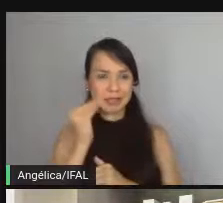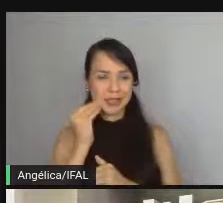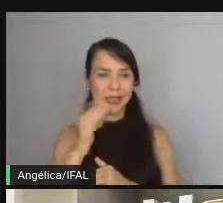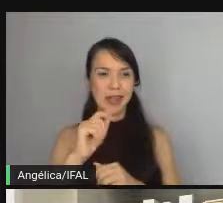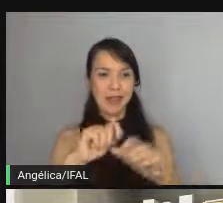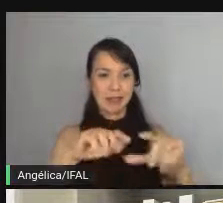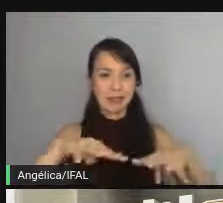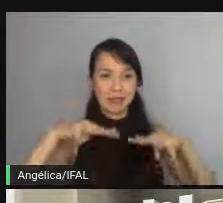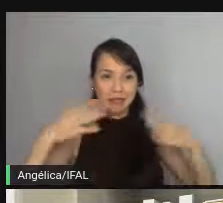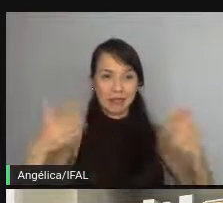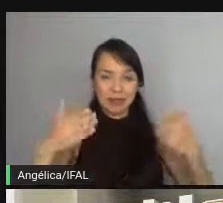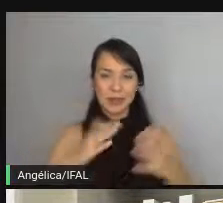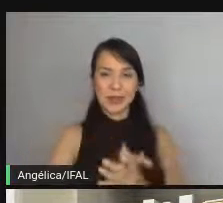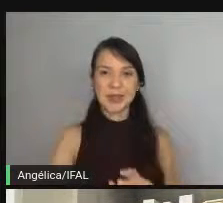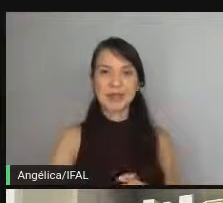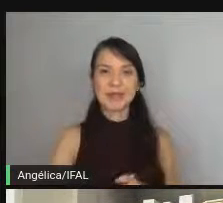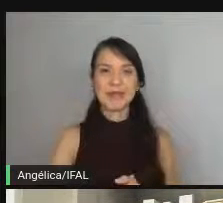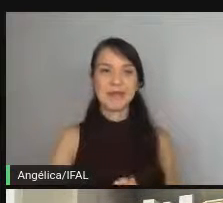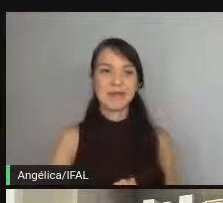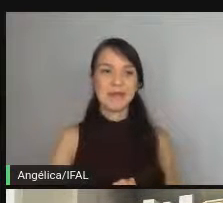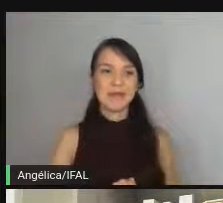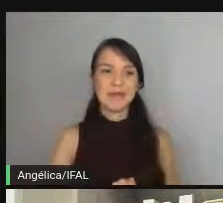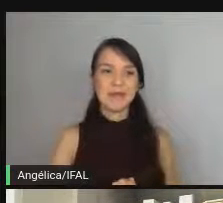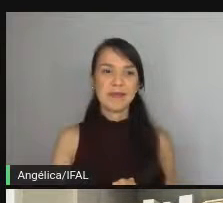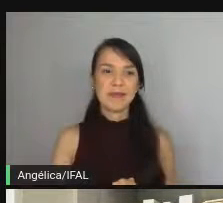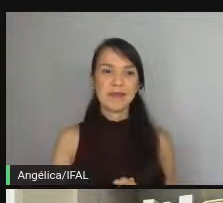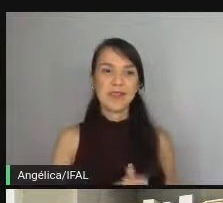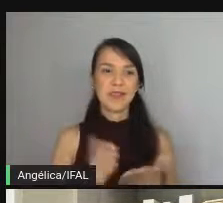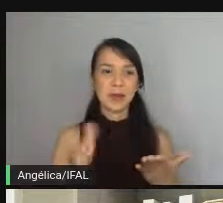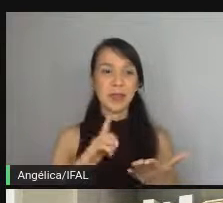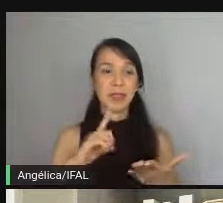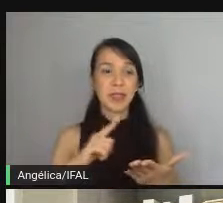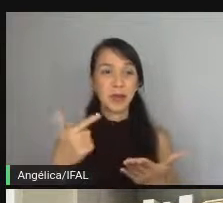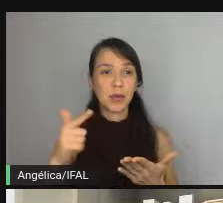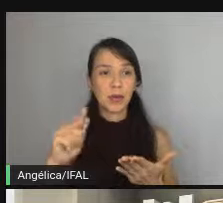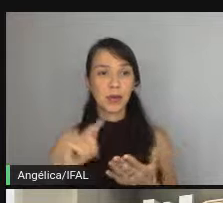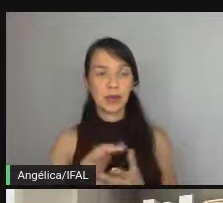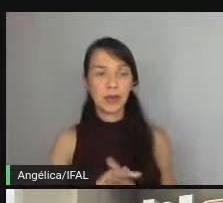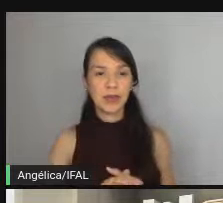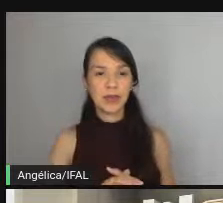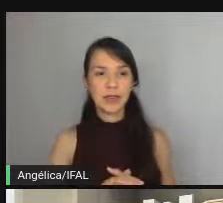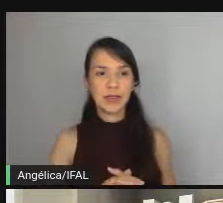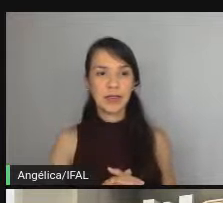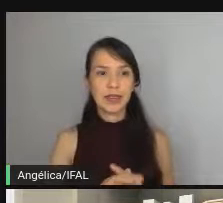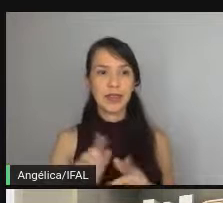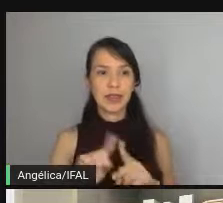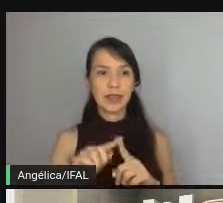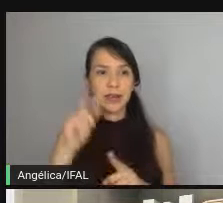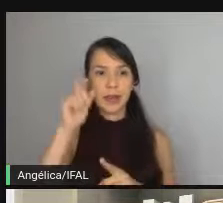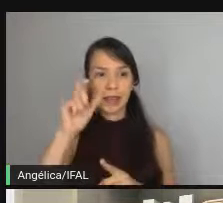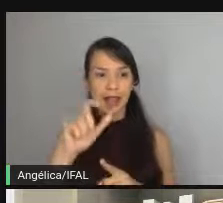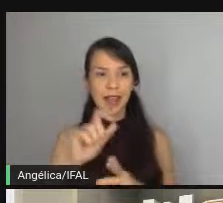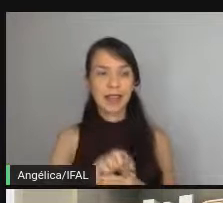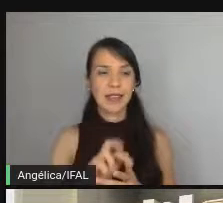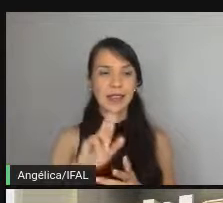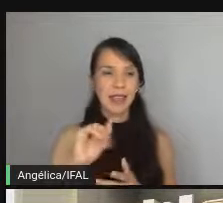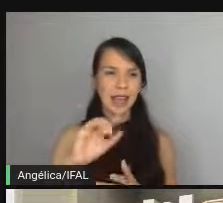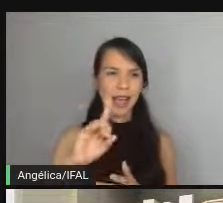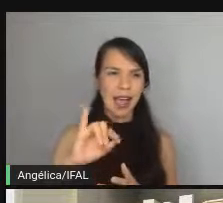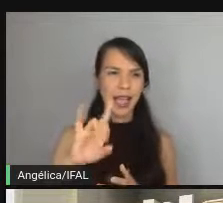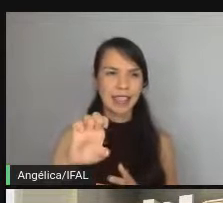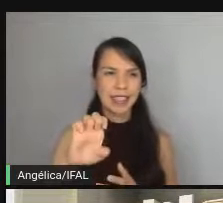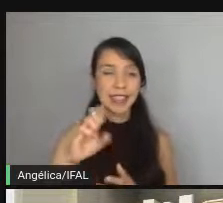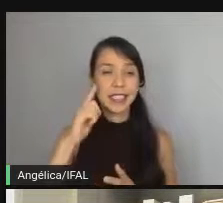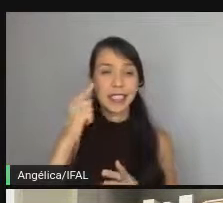plateia e aí hoje aí tem um outro outra coisa interessante né Rashid vai tentar